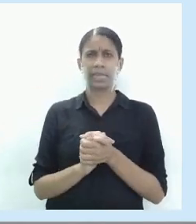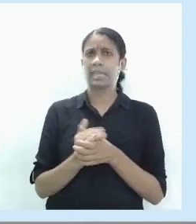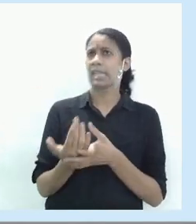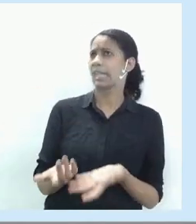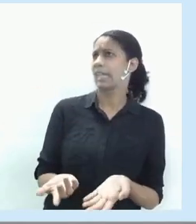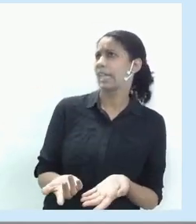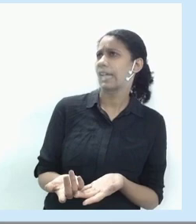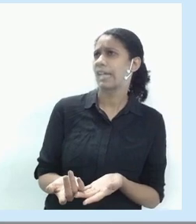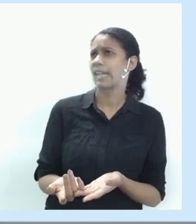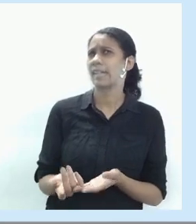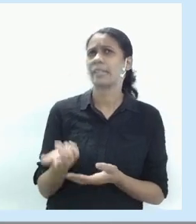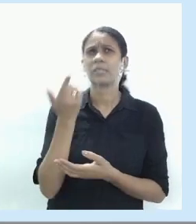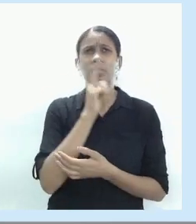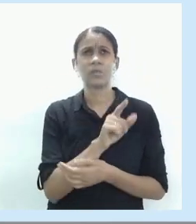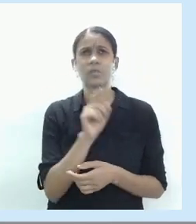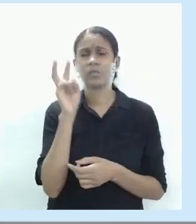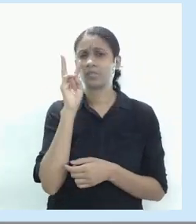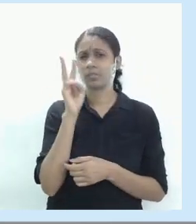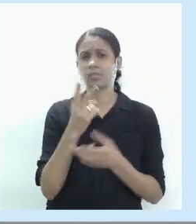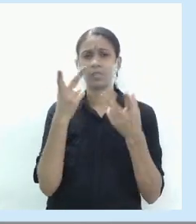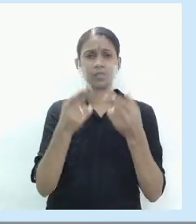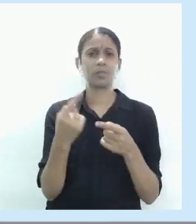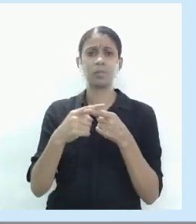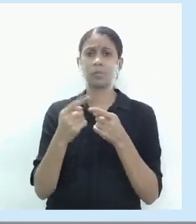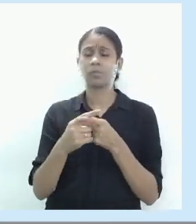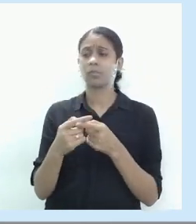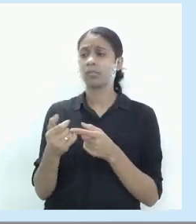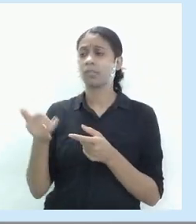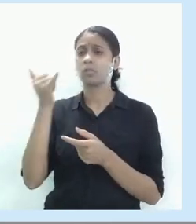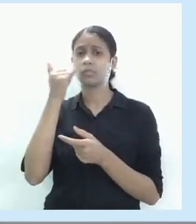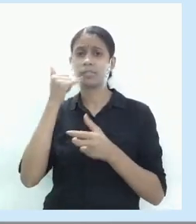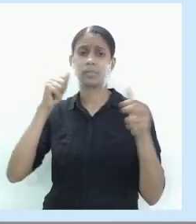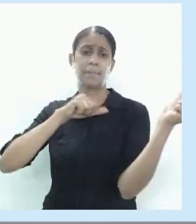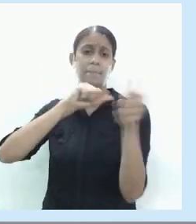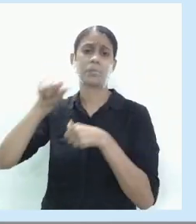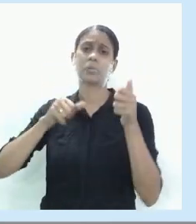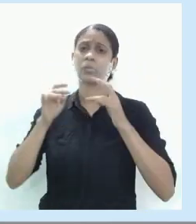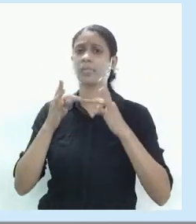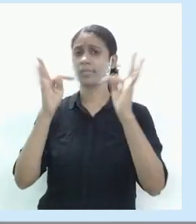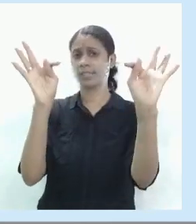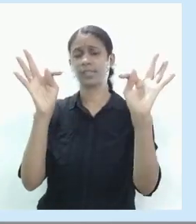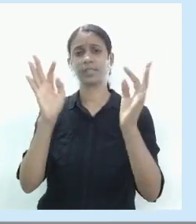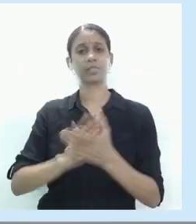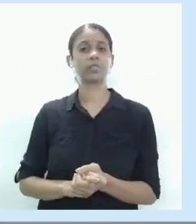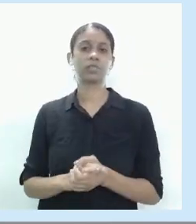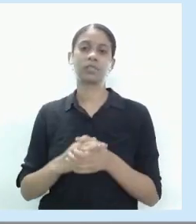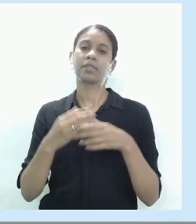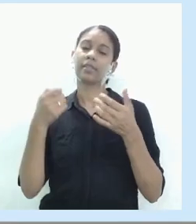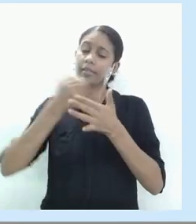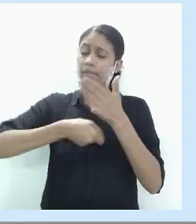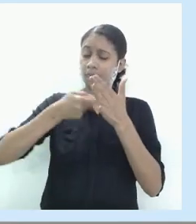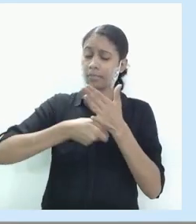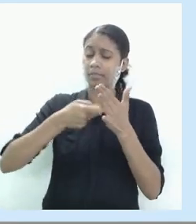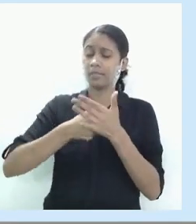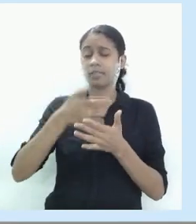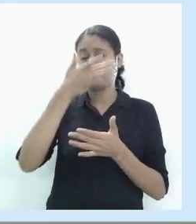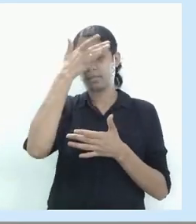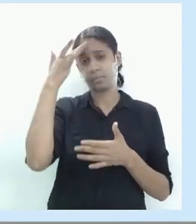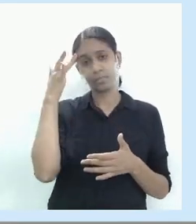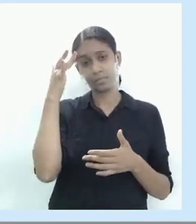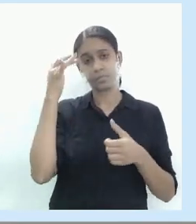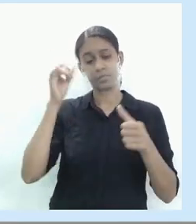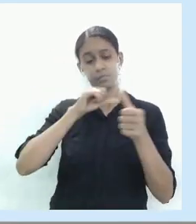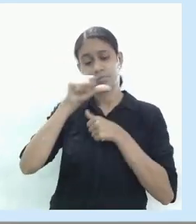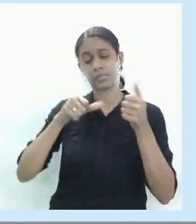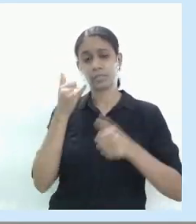joguinho, já não consigo a velocidade, aí você é obrigado a trocar aquele celular, é um negócio donado. Mas essa é uma estratégia de desenvolvimento